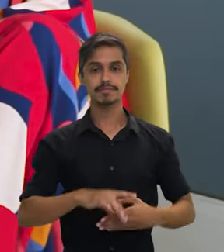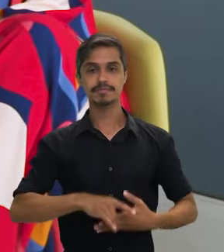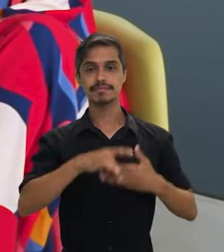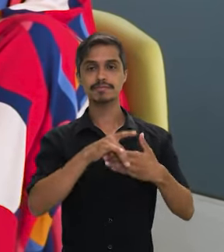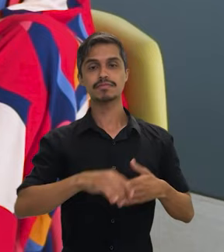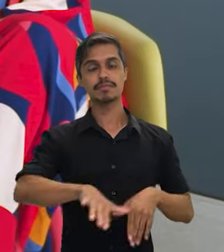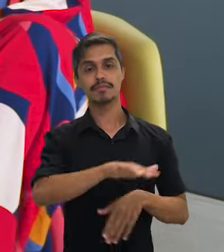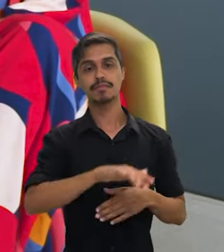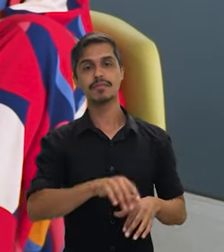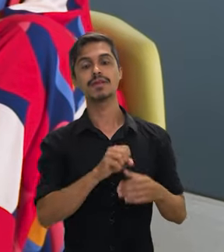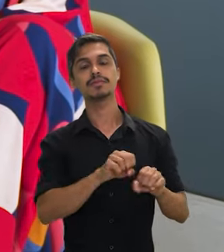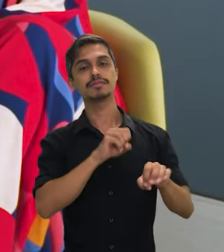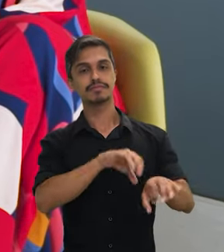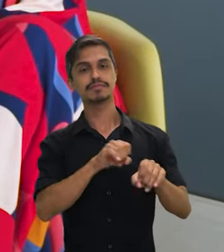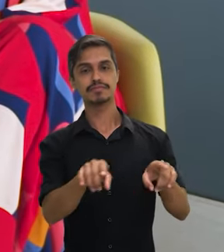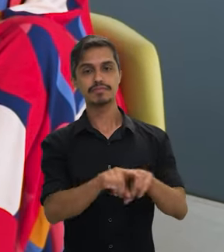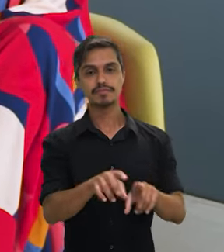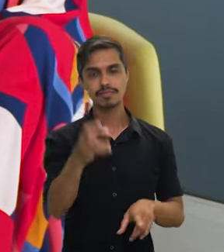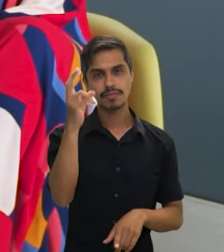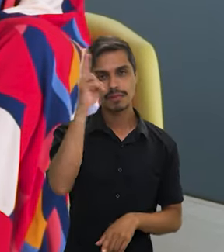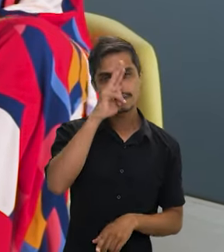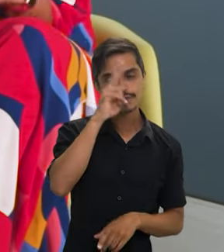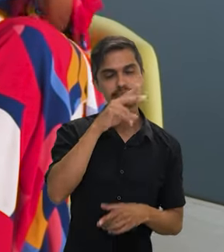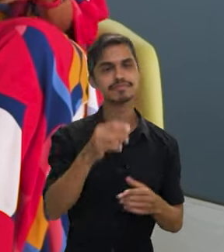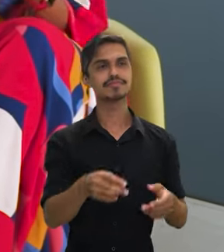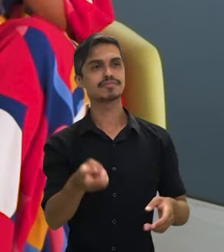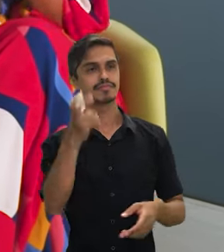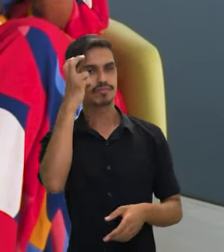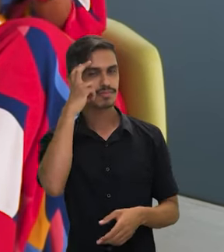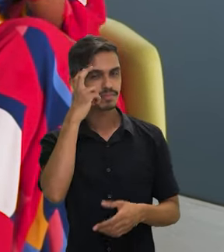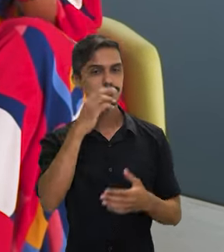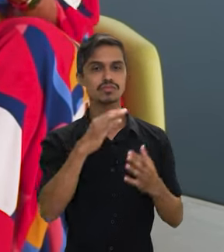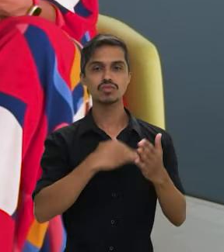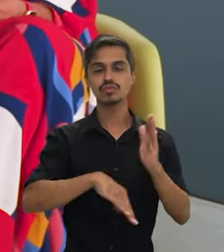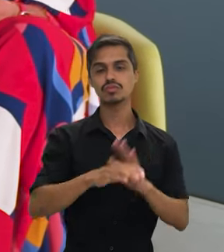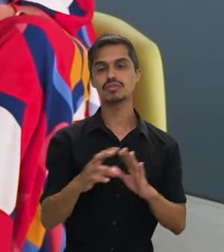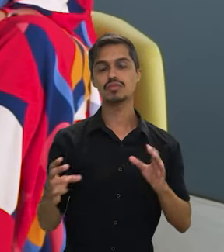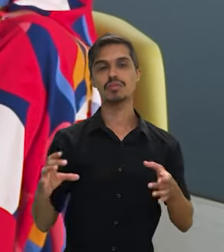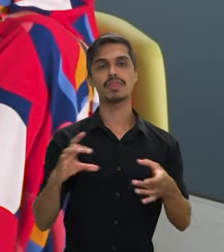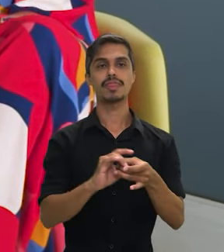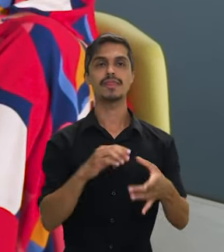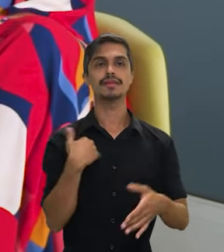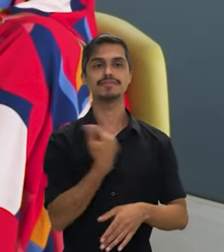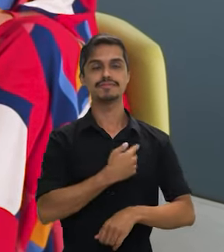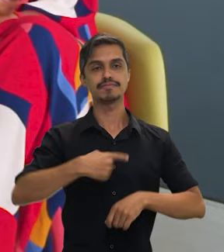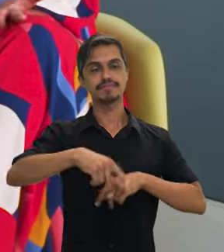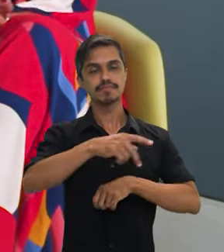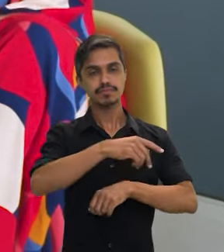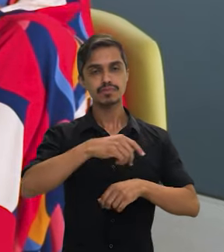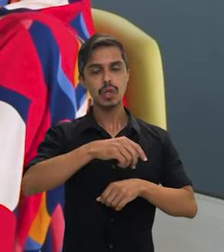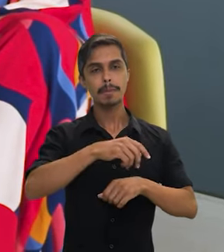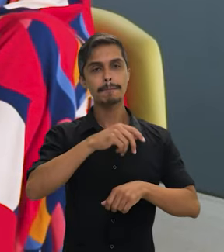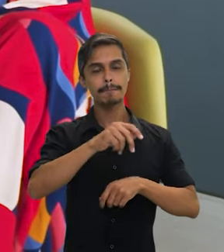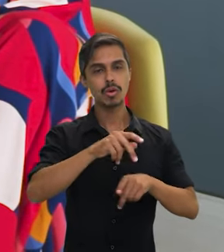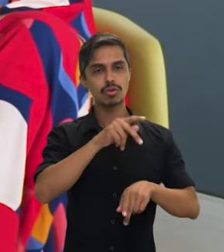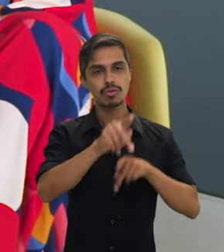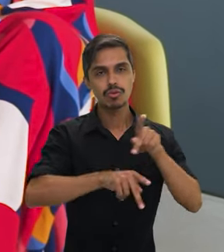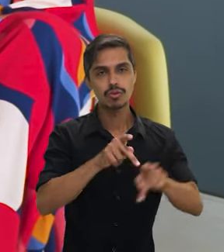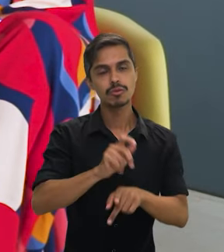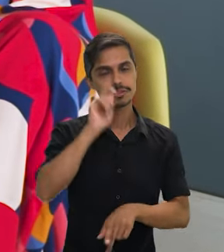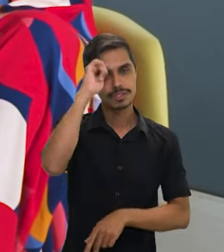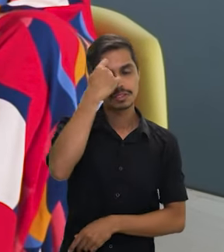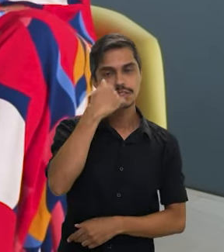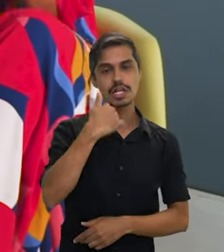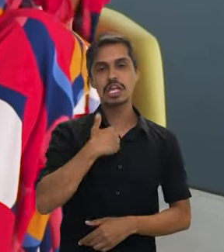seja no âmbito da educação, no âmbito da memória, no âmbito da cultura, que tudo está muito ligado também ao nosso povo preto, sem dúvida nenhuma,